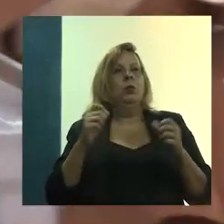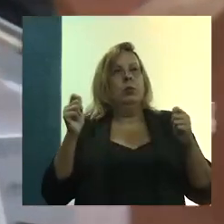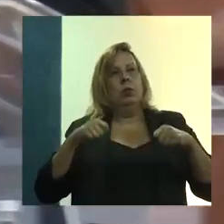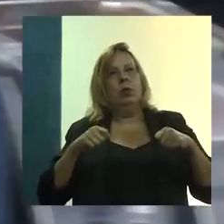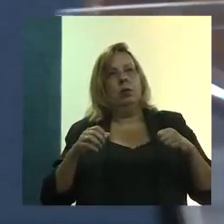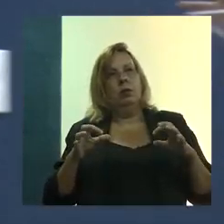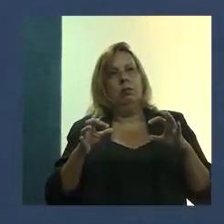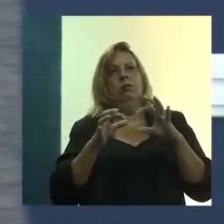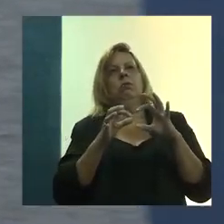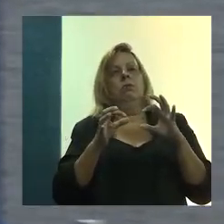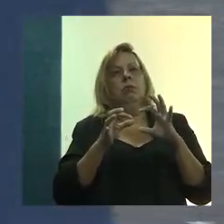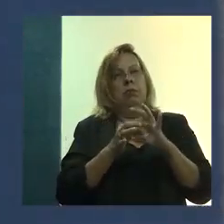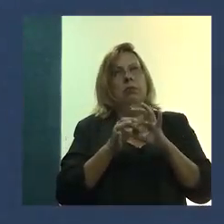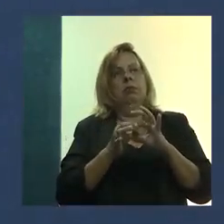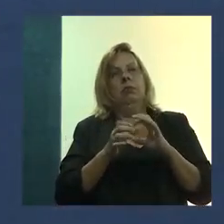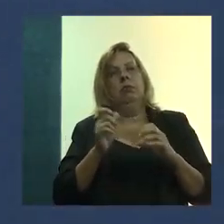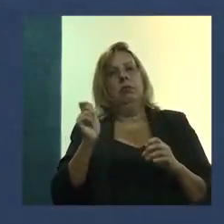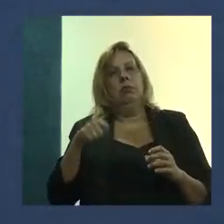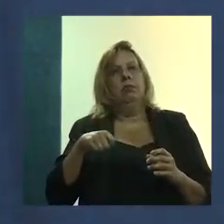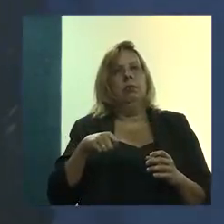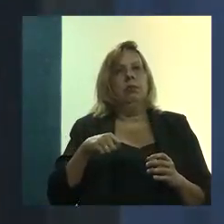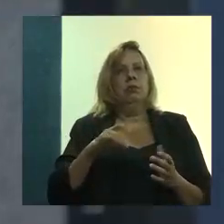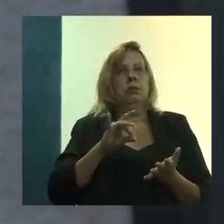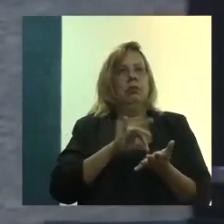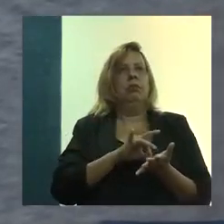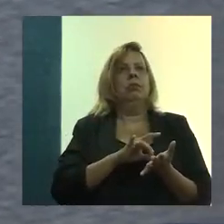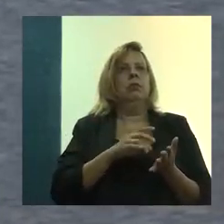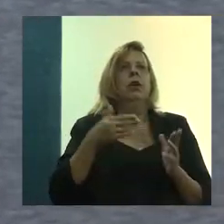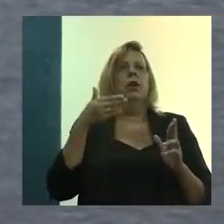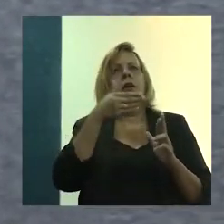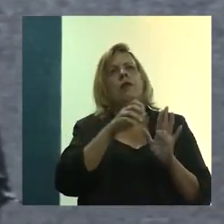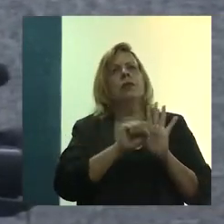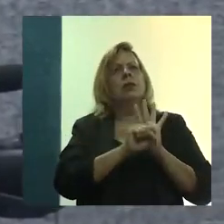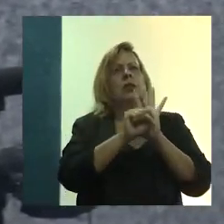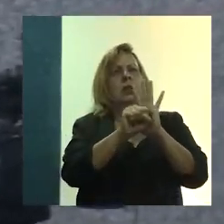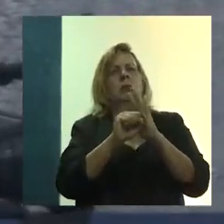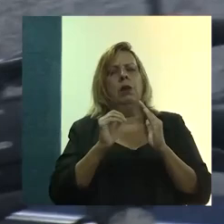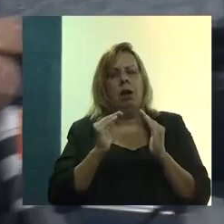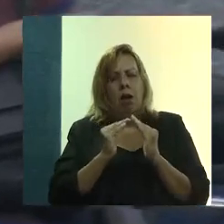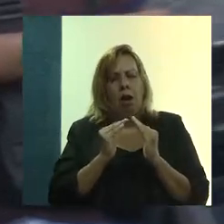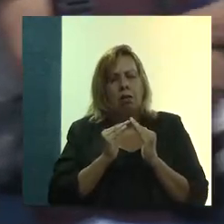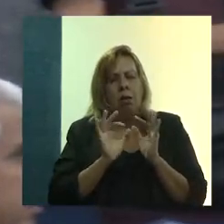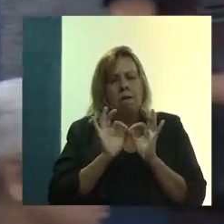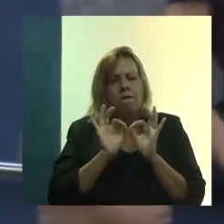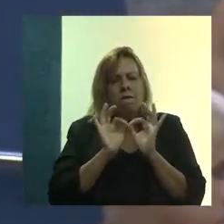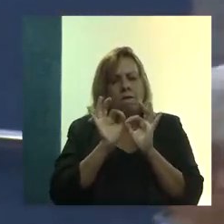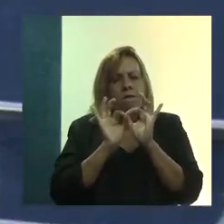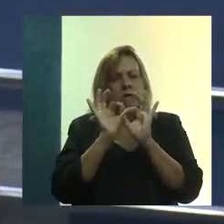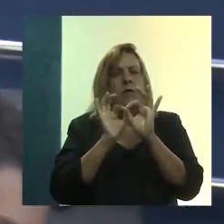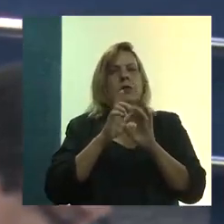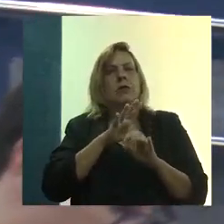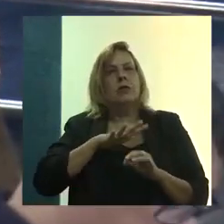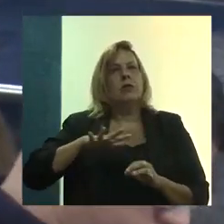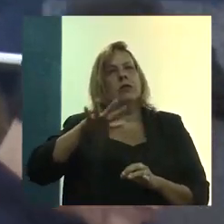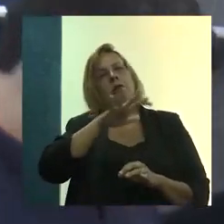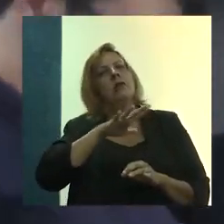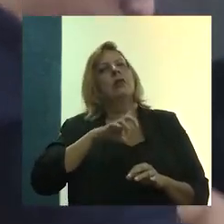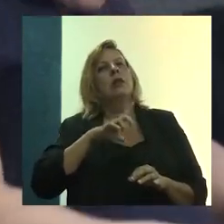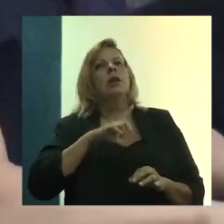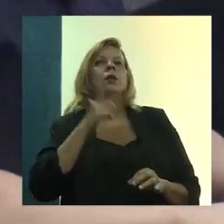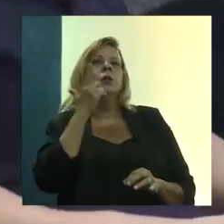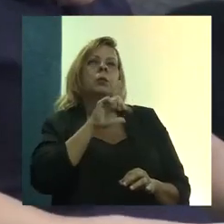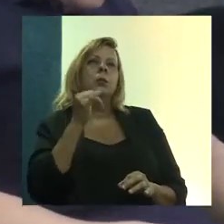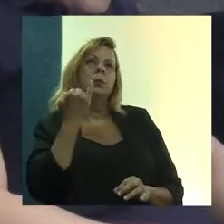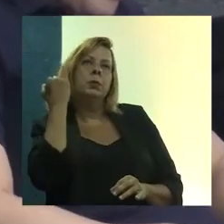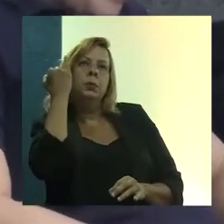realidade em escala maior ainda. Referências simbólicas, nós tínhamos uma casinha, reformamos, o espaço físico foi